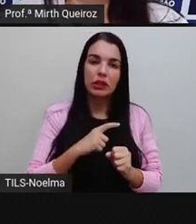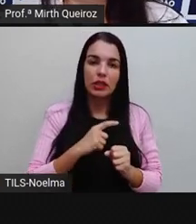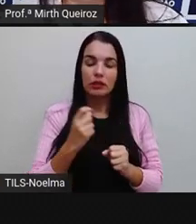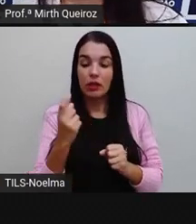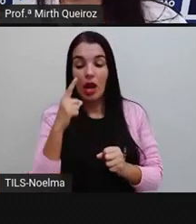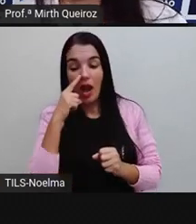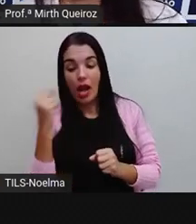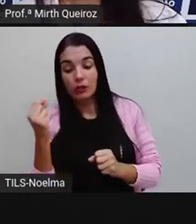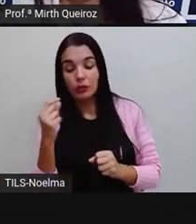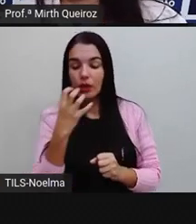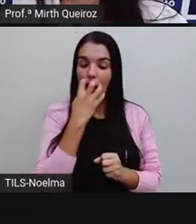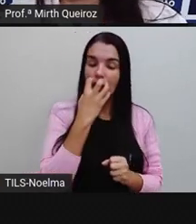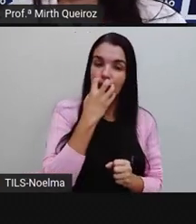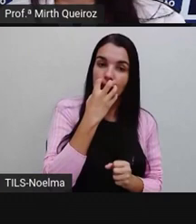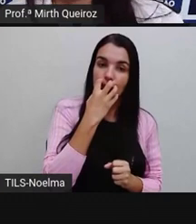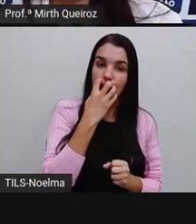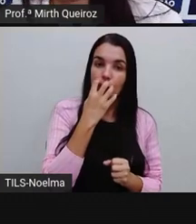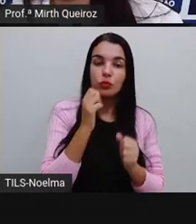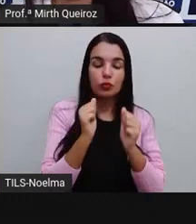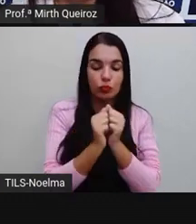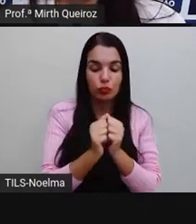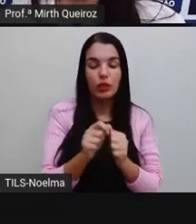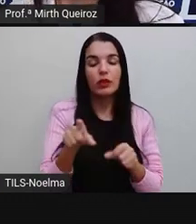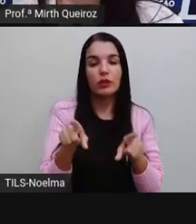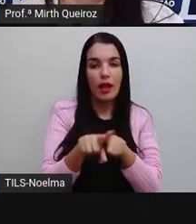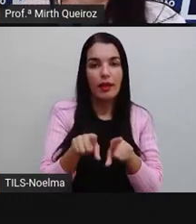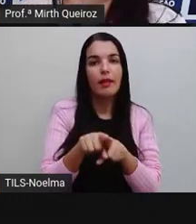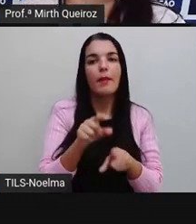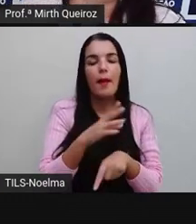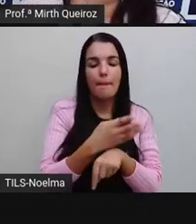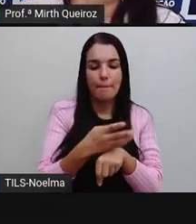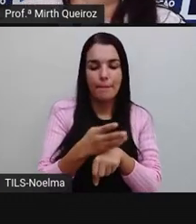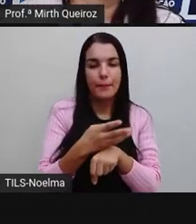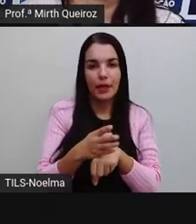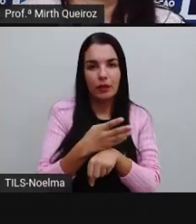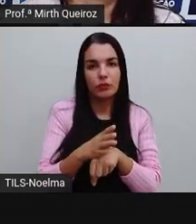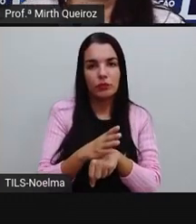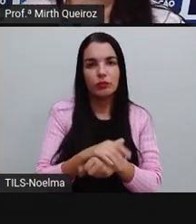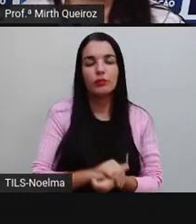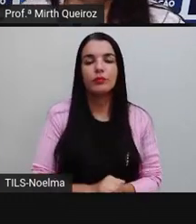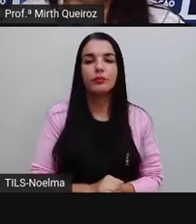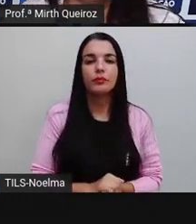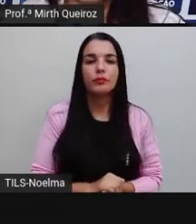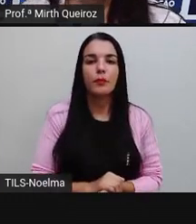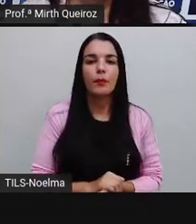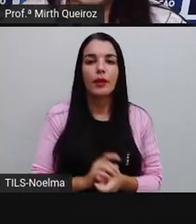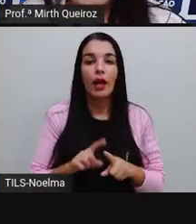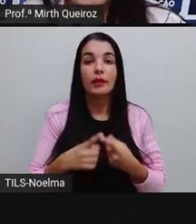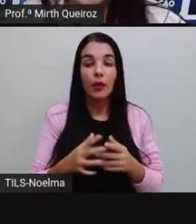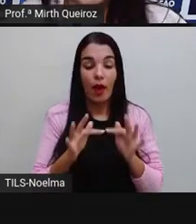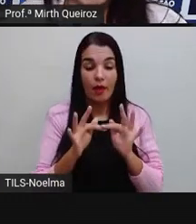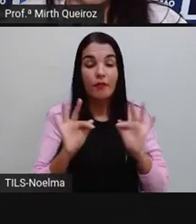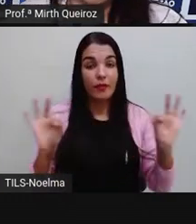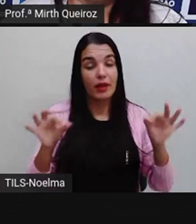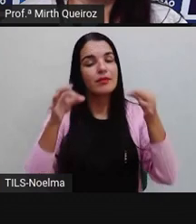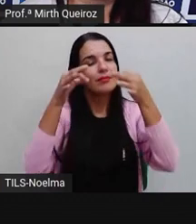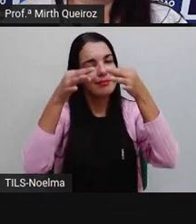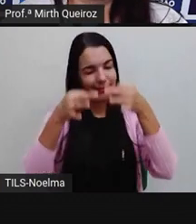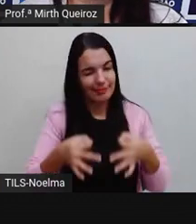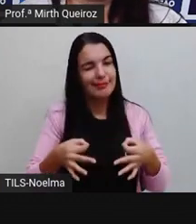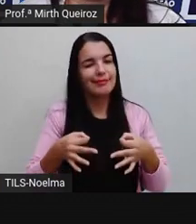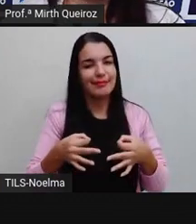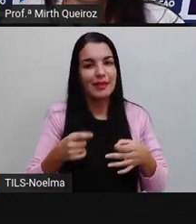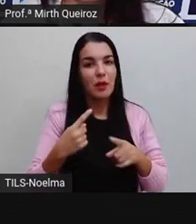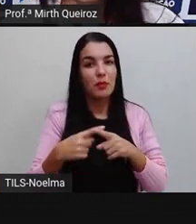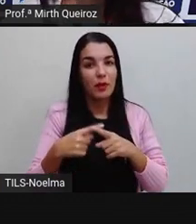gatos e cachorros, gato e cachorro, brancos, todos de uma mesma cor. Certo? Então, essa frase aí, ela está correta,